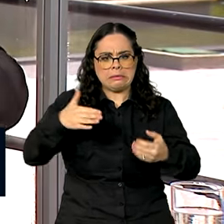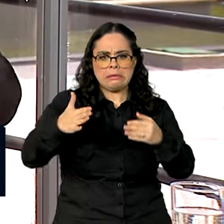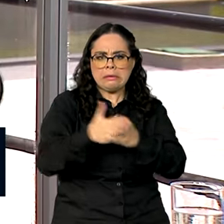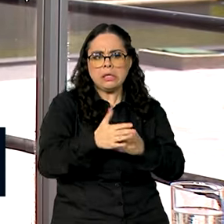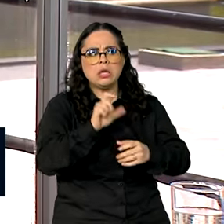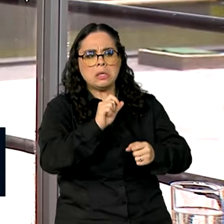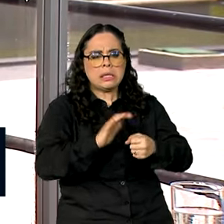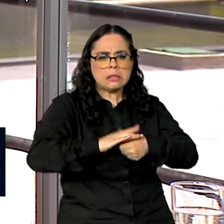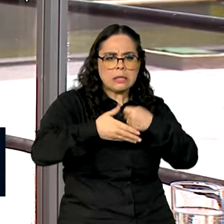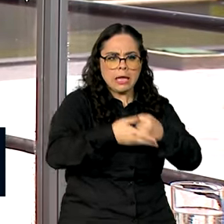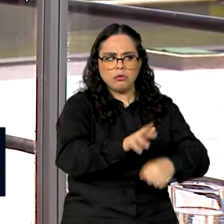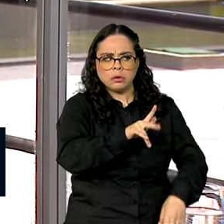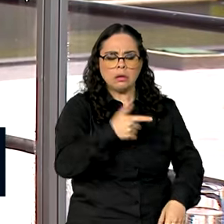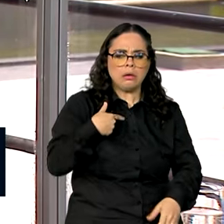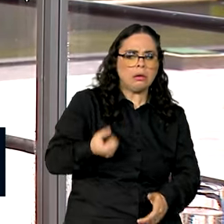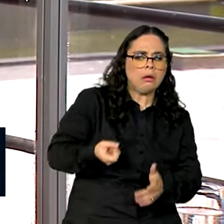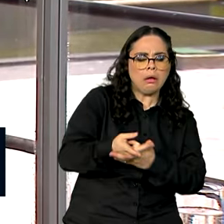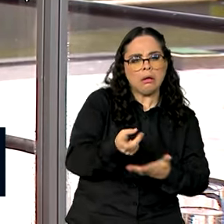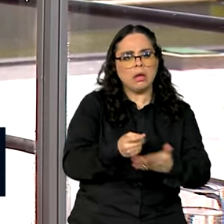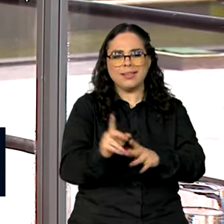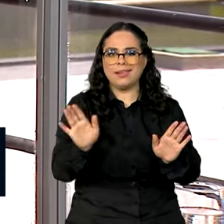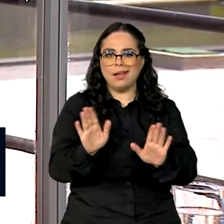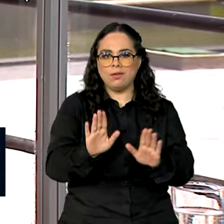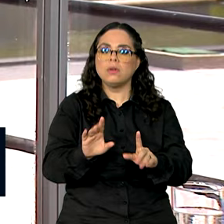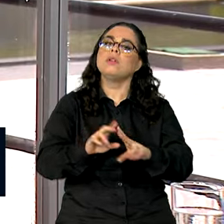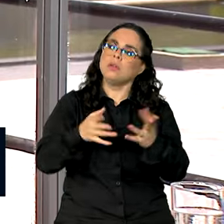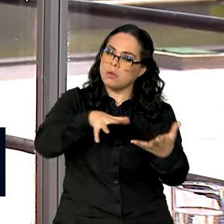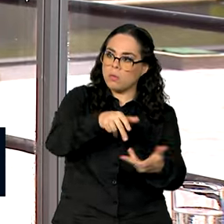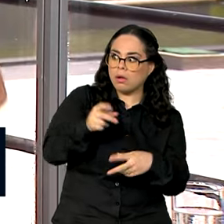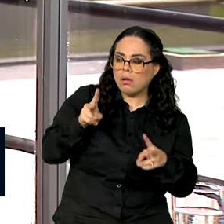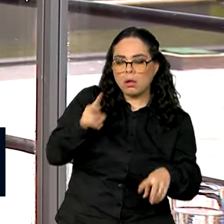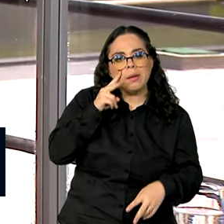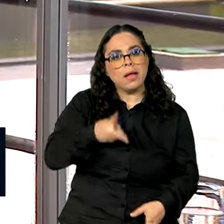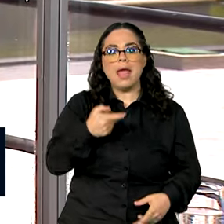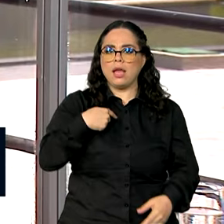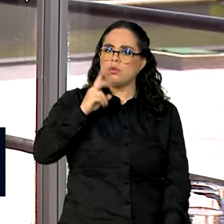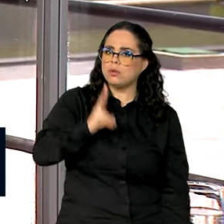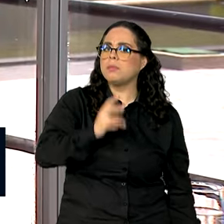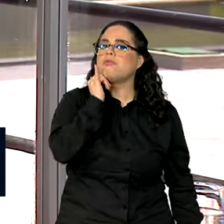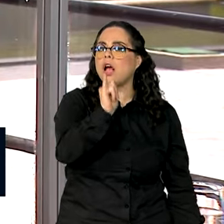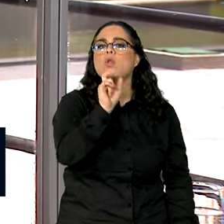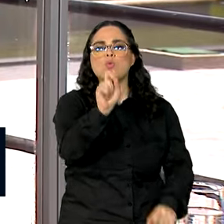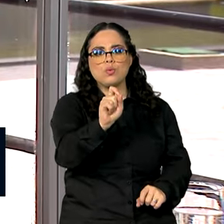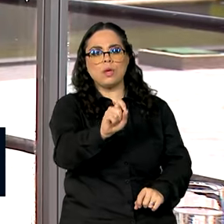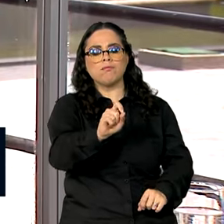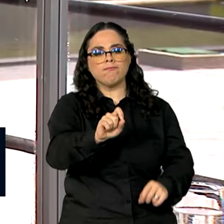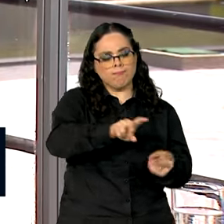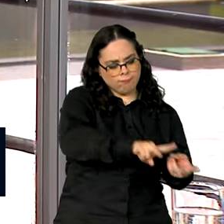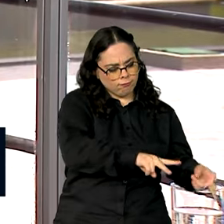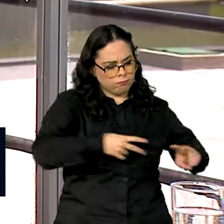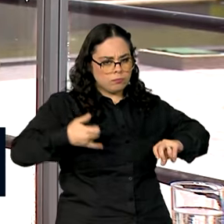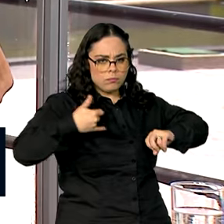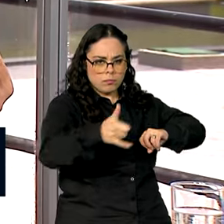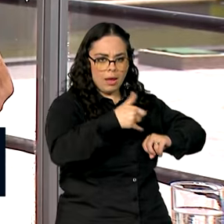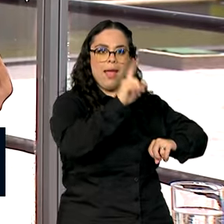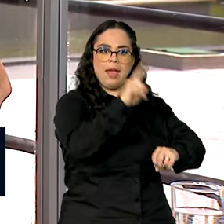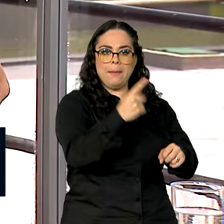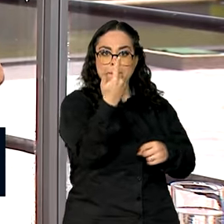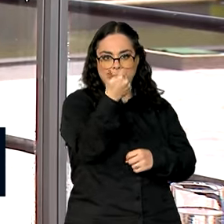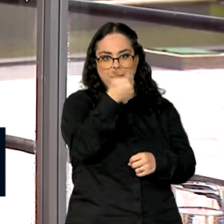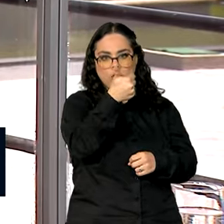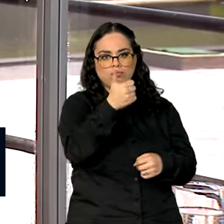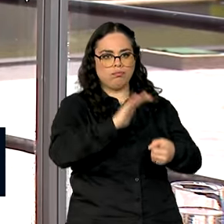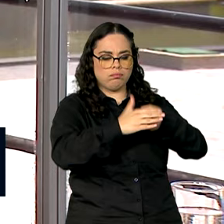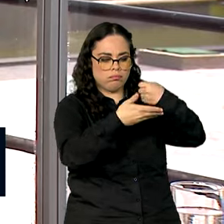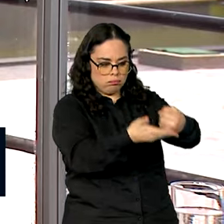Eu costumo ressaltar que a transição energética, ela se dará de uma forma ou de outra. Ela se dará do ponto de vista da sustentabilidade,